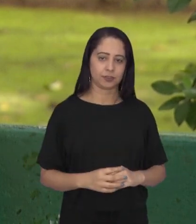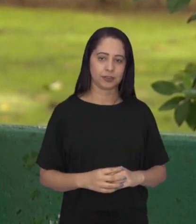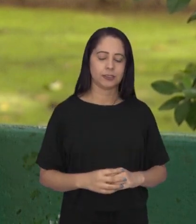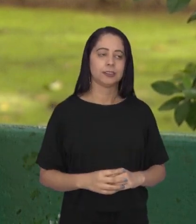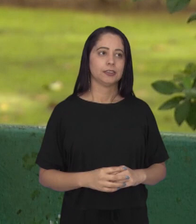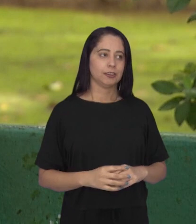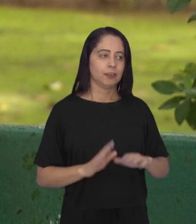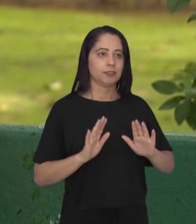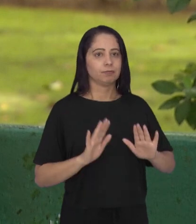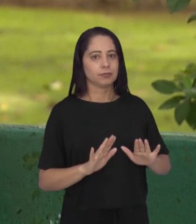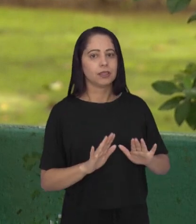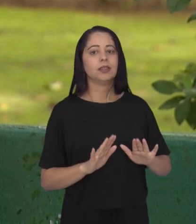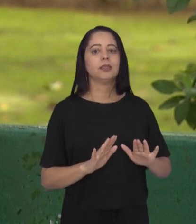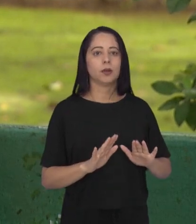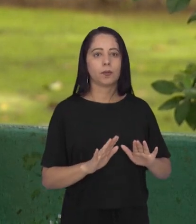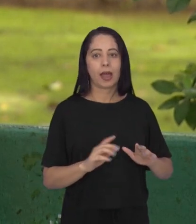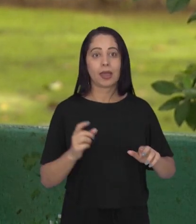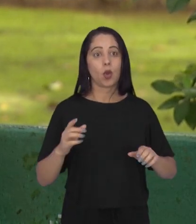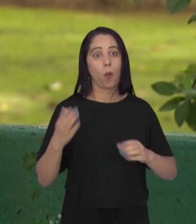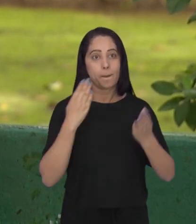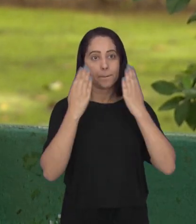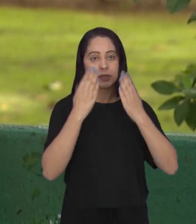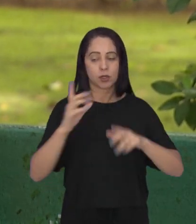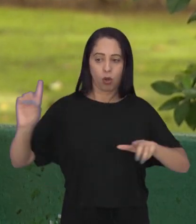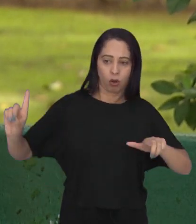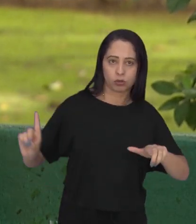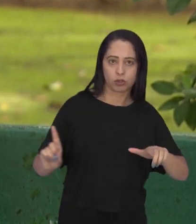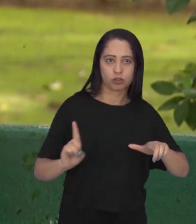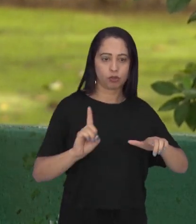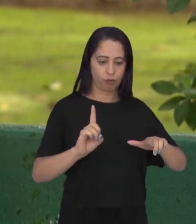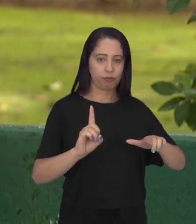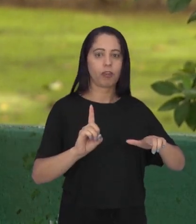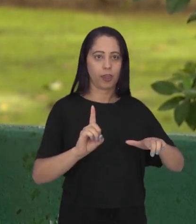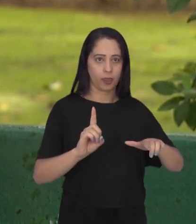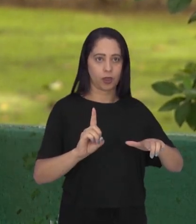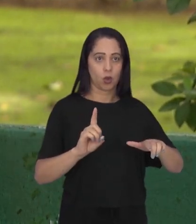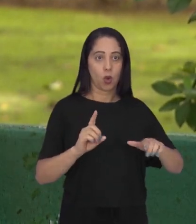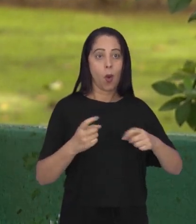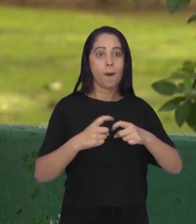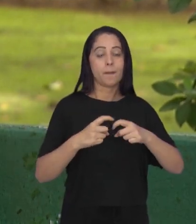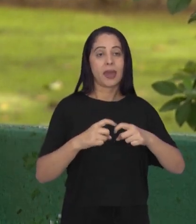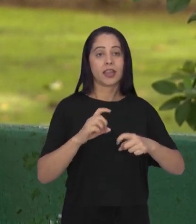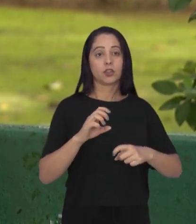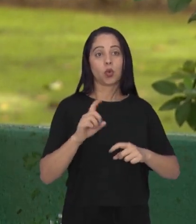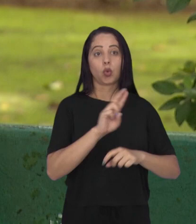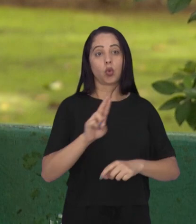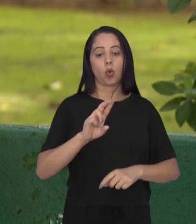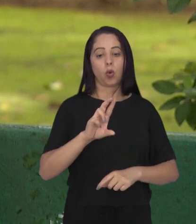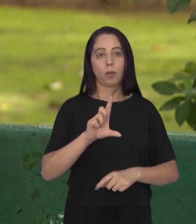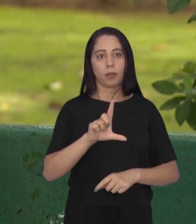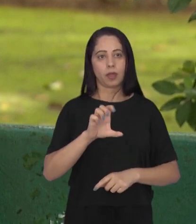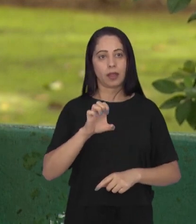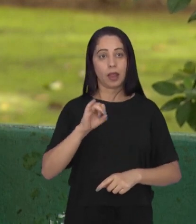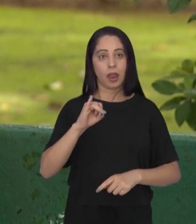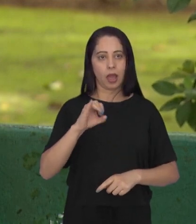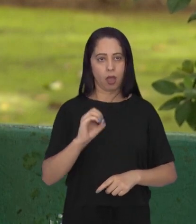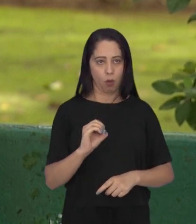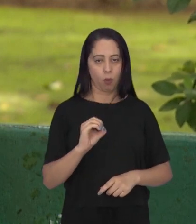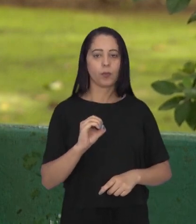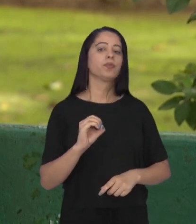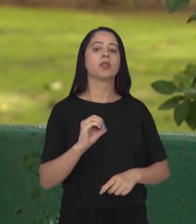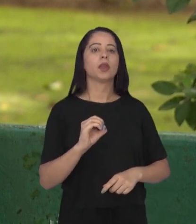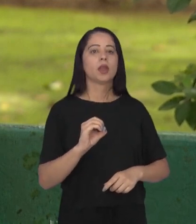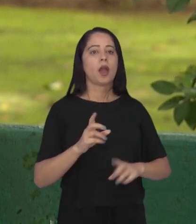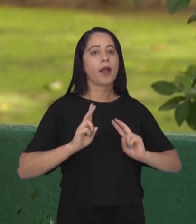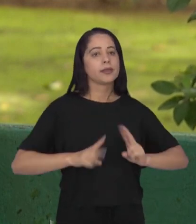metástase. Foi aí que veio o atendimento psicológico do hospital, onde o Dr. Léo começou o atendimento